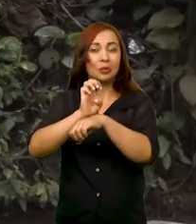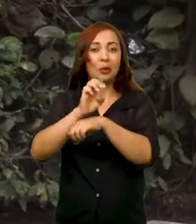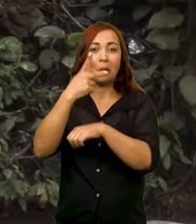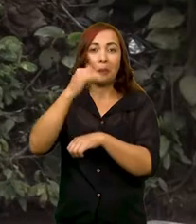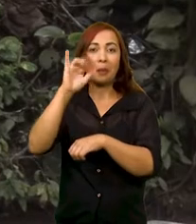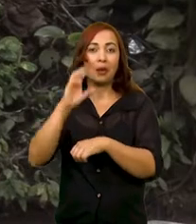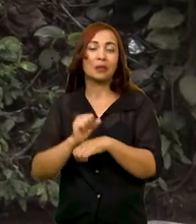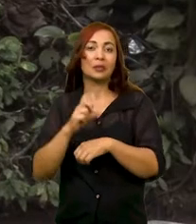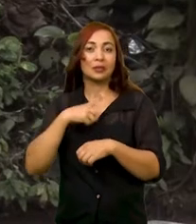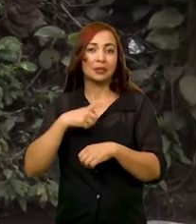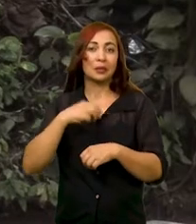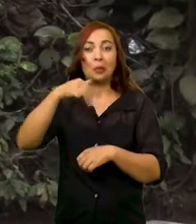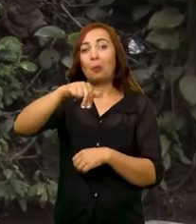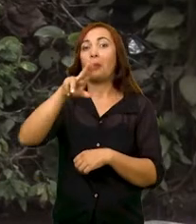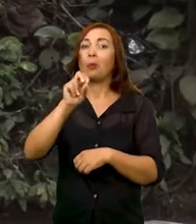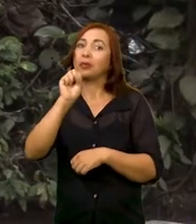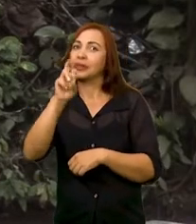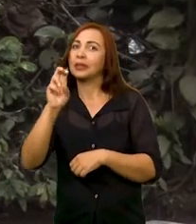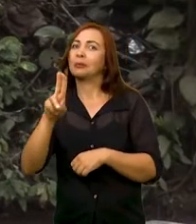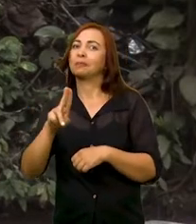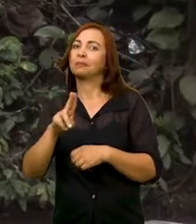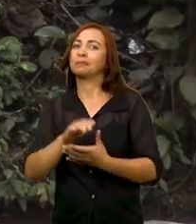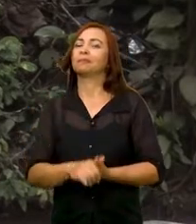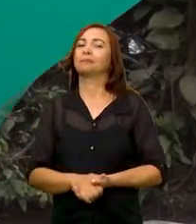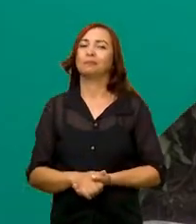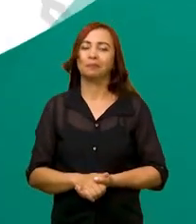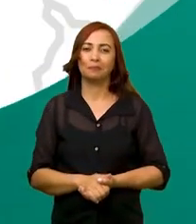direito até a um museu dedicado a ele.